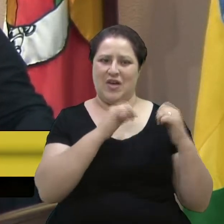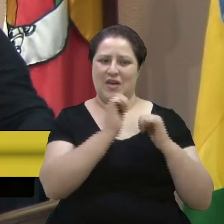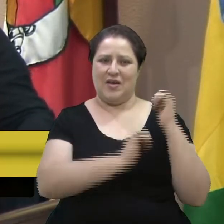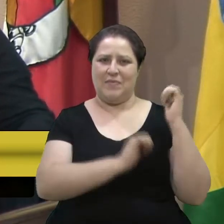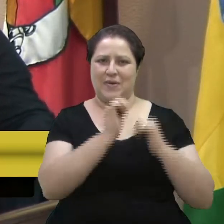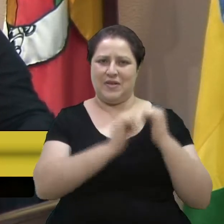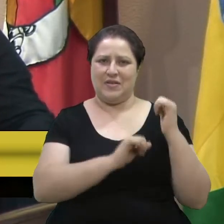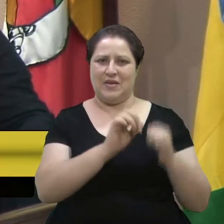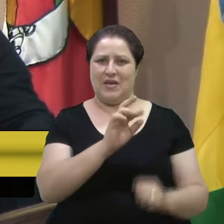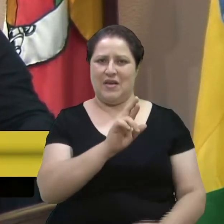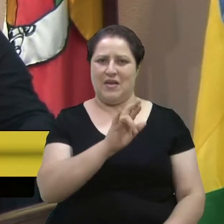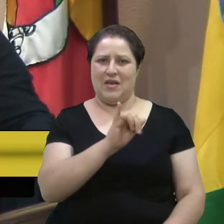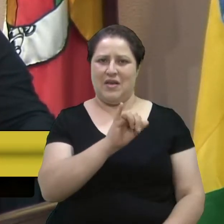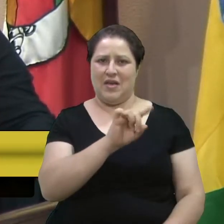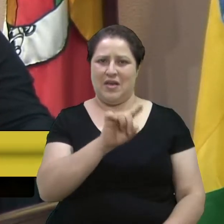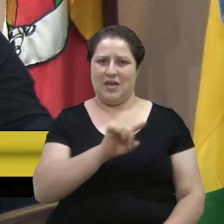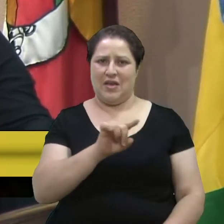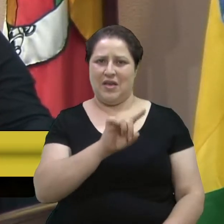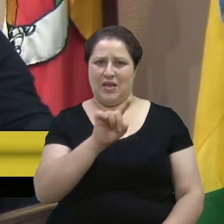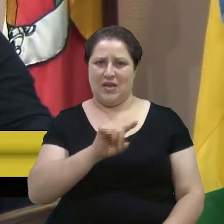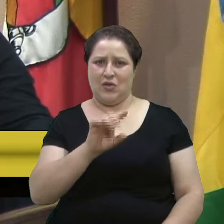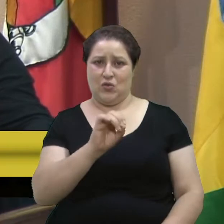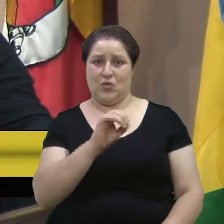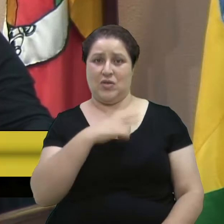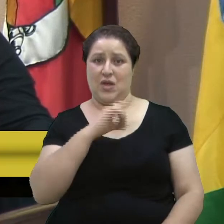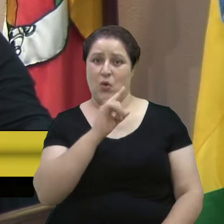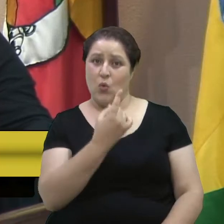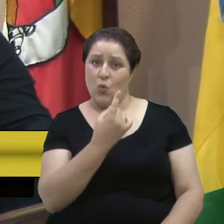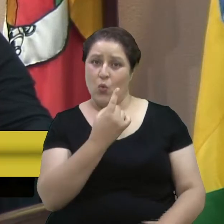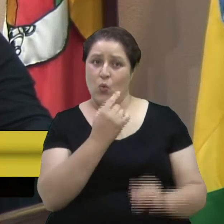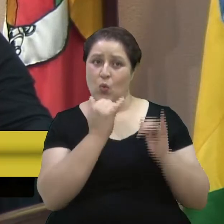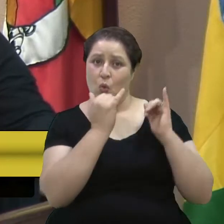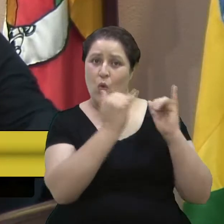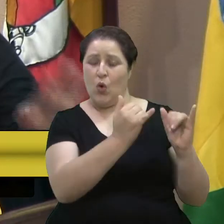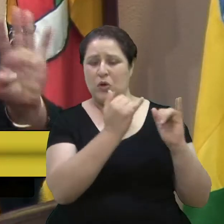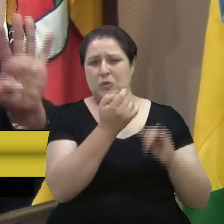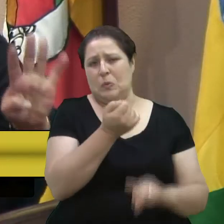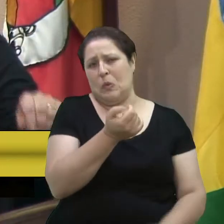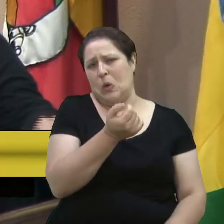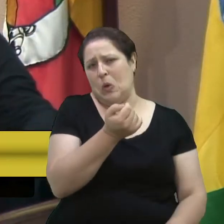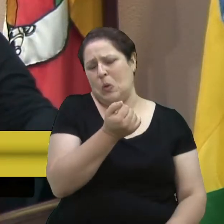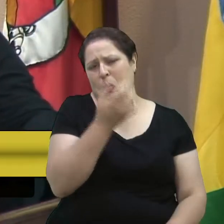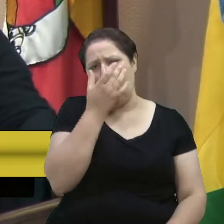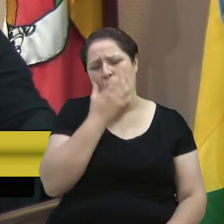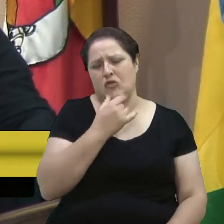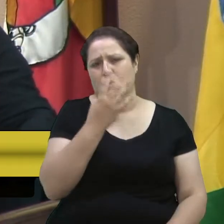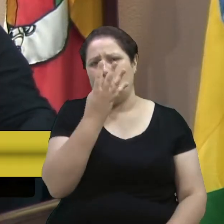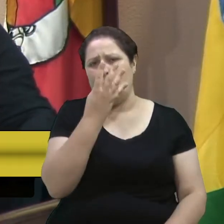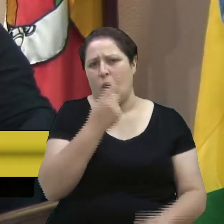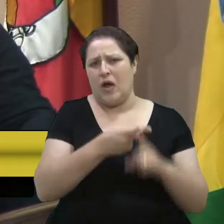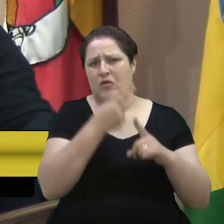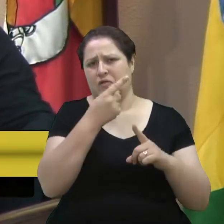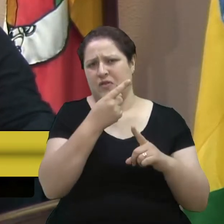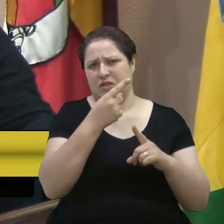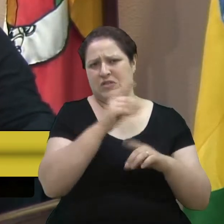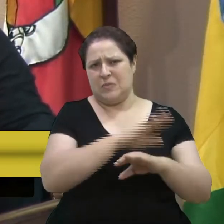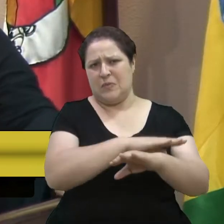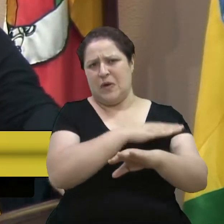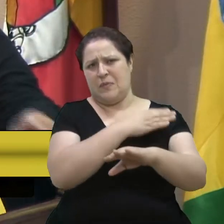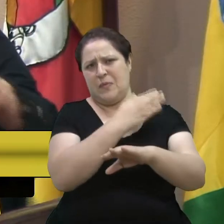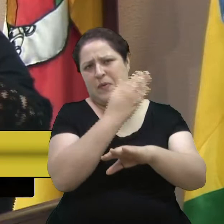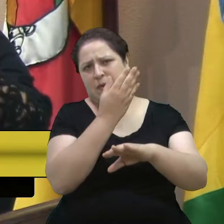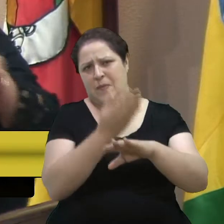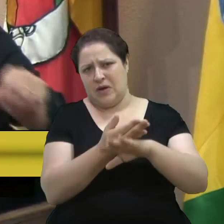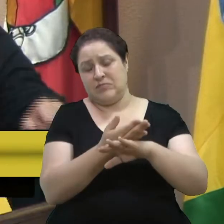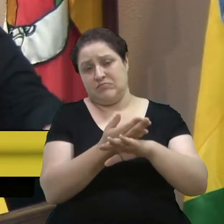E nós tínhamos um ônibus que passava algumas vezes por dia, se não me engano, quatro vezes por dia. E esse ônibus,